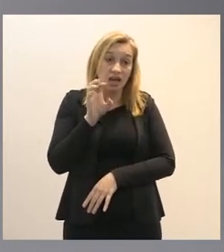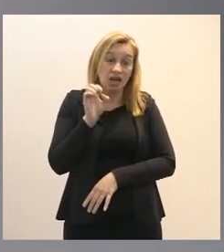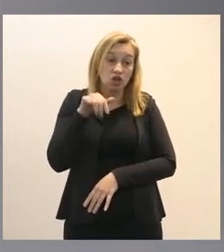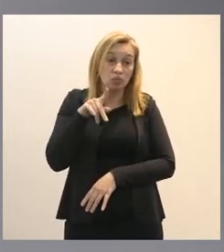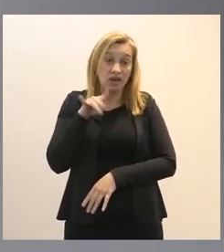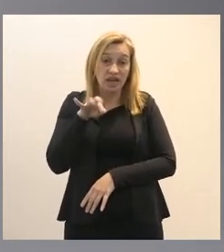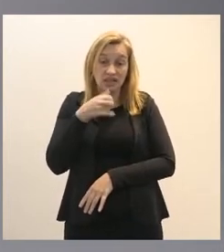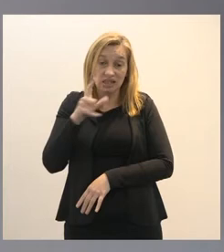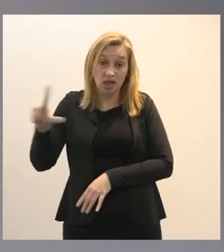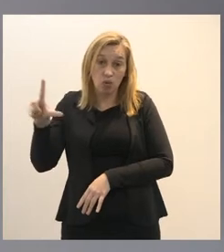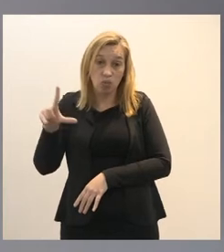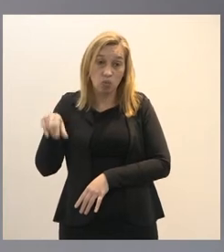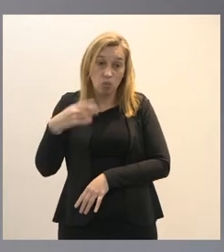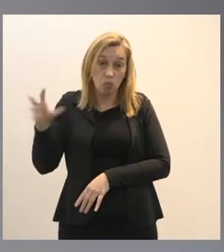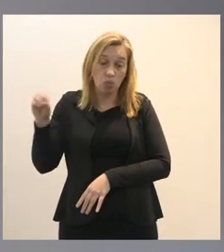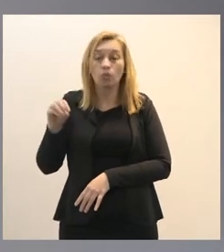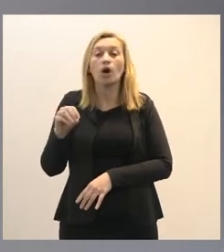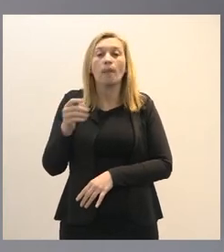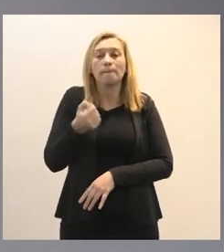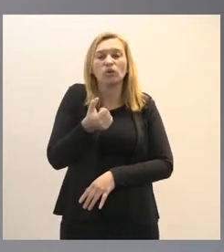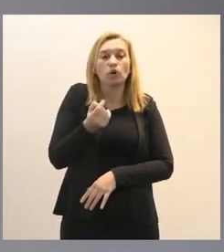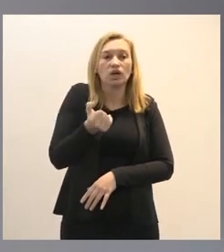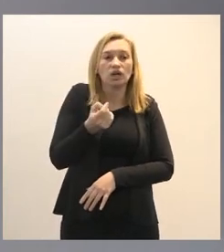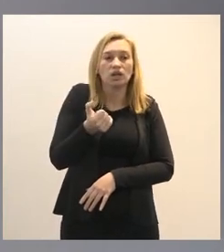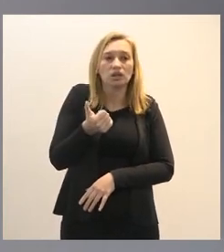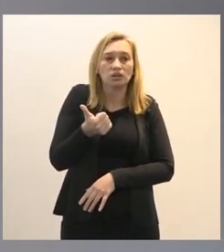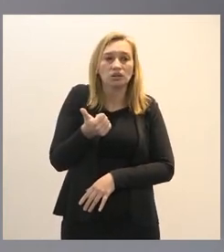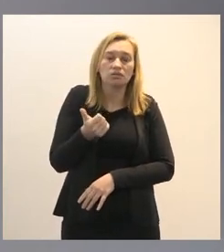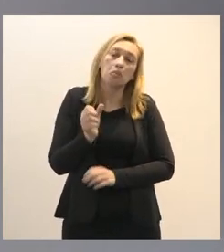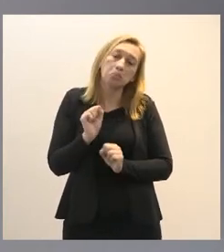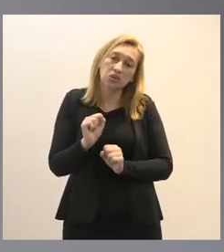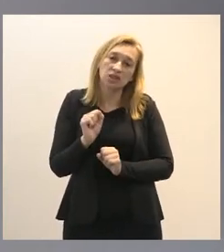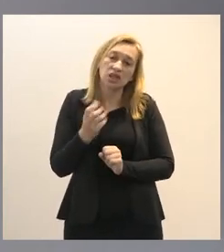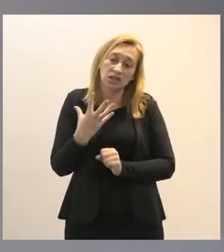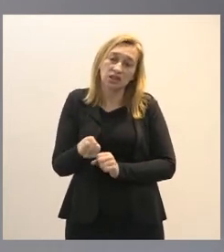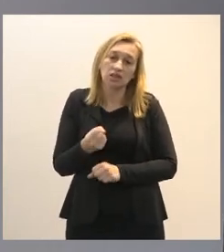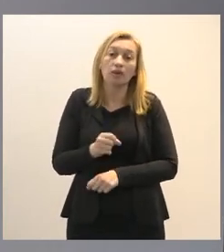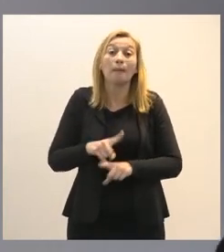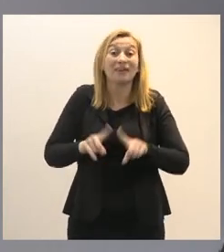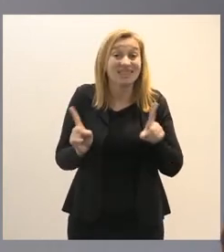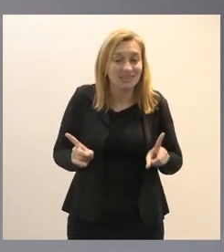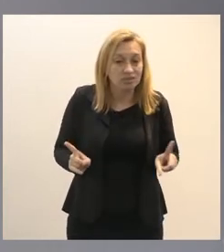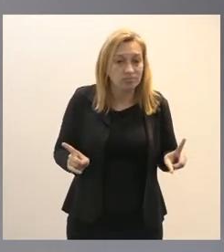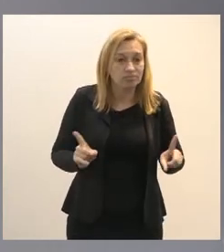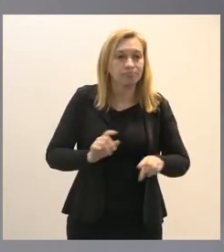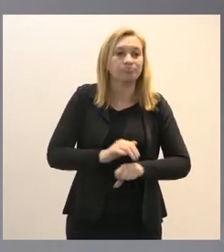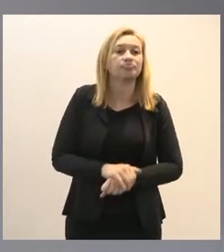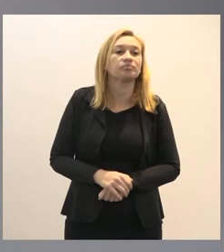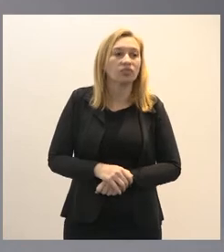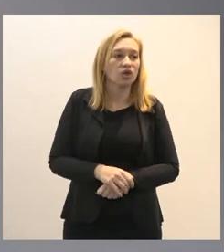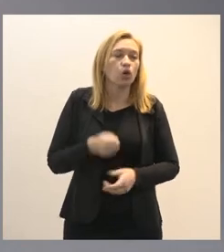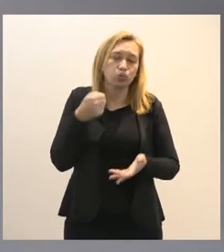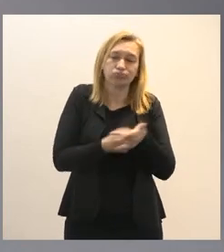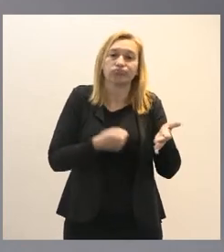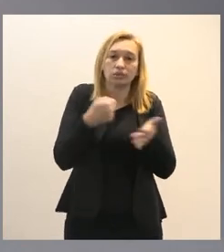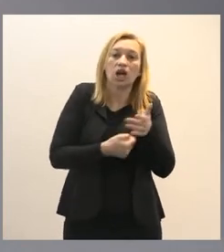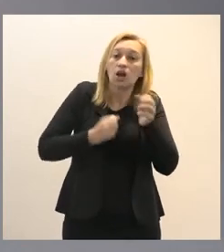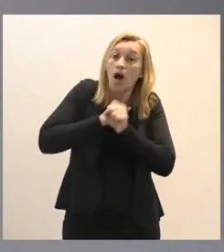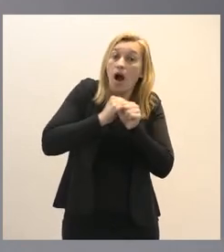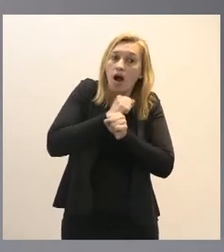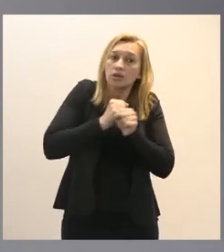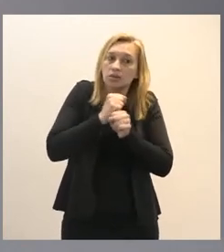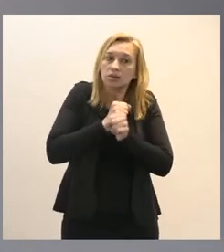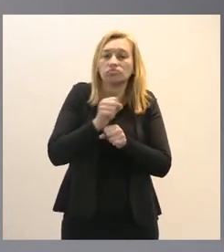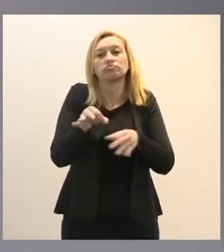mínimas até inaceitáveis mas lutaram tanto tempo pelo plano